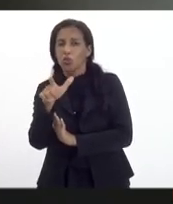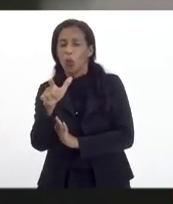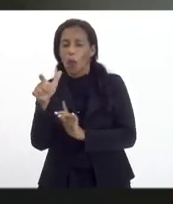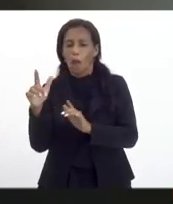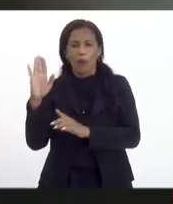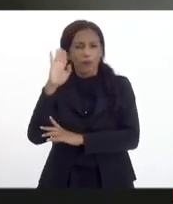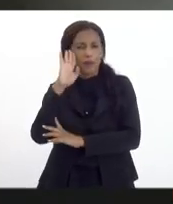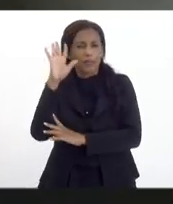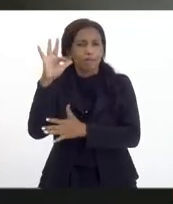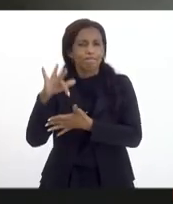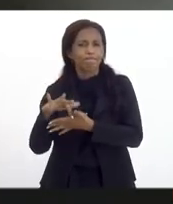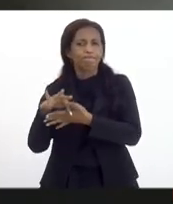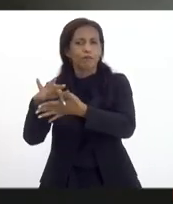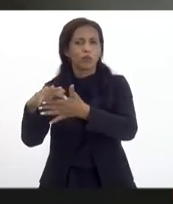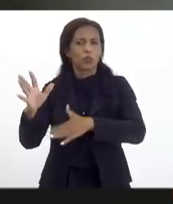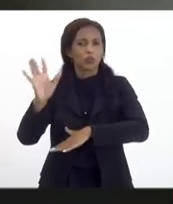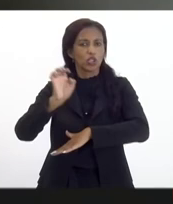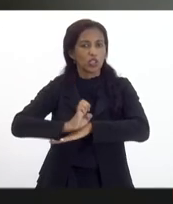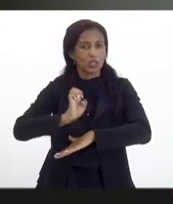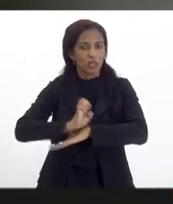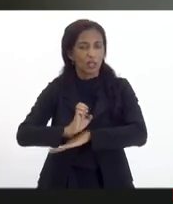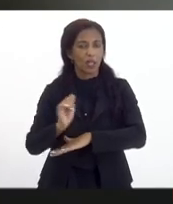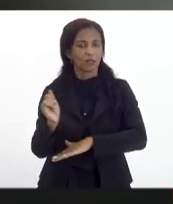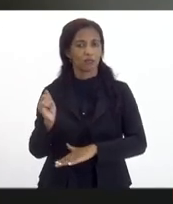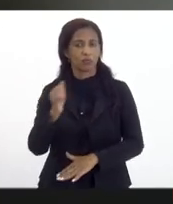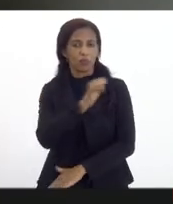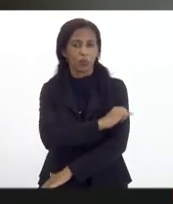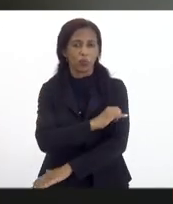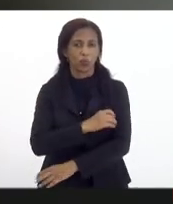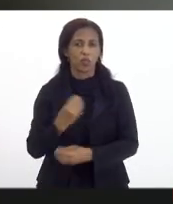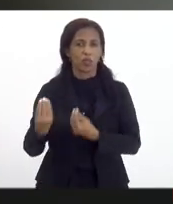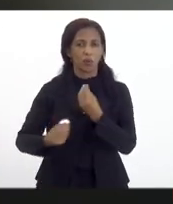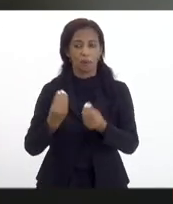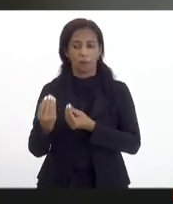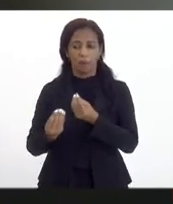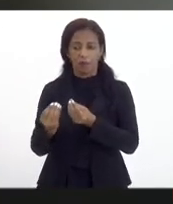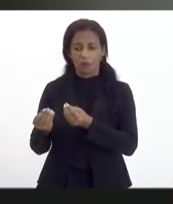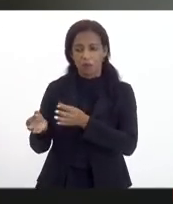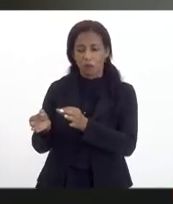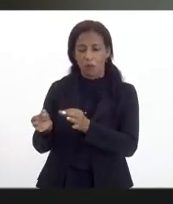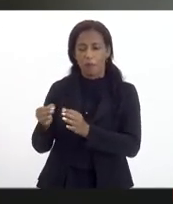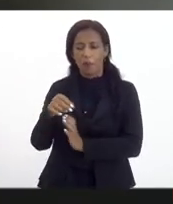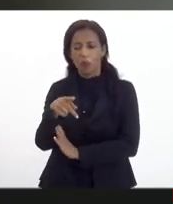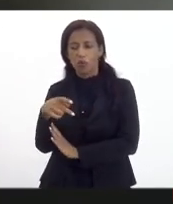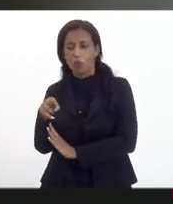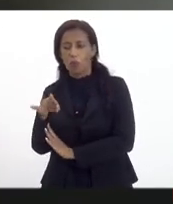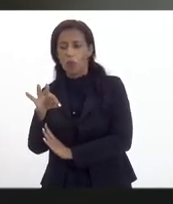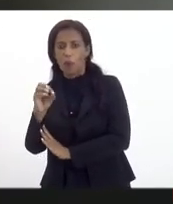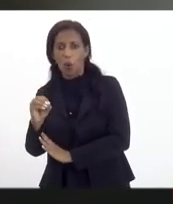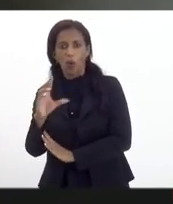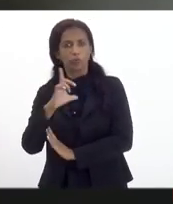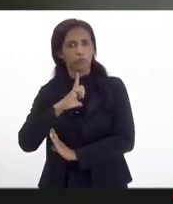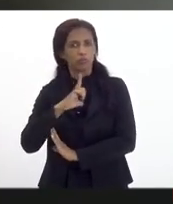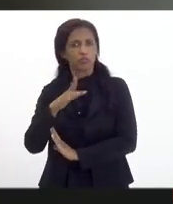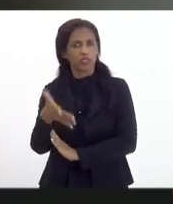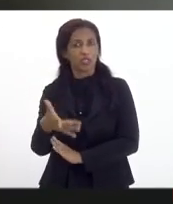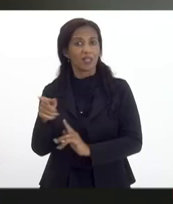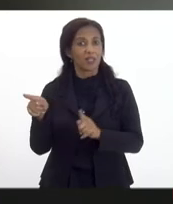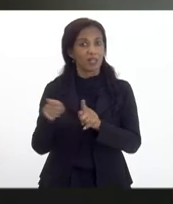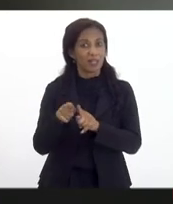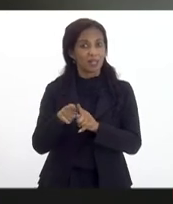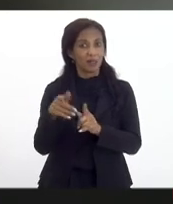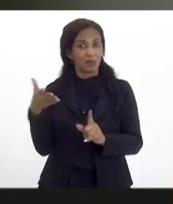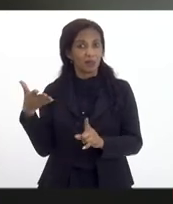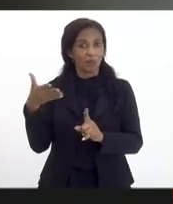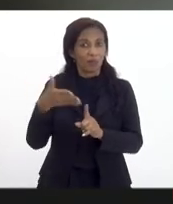hub do Estado do Rio de Janeiro em relação a isso, pela sua posição, pelos portos que já existem. E também enfatizar